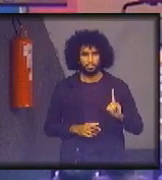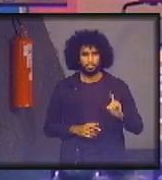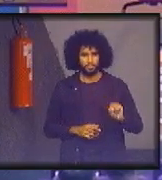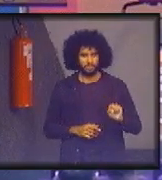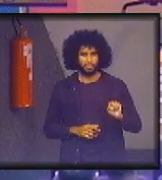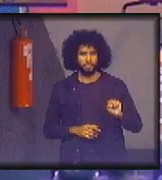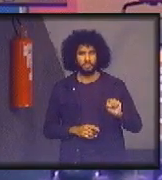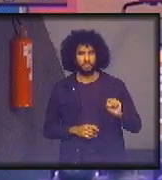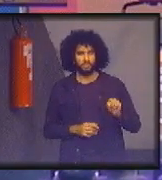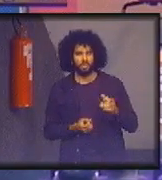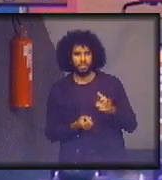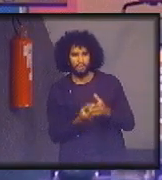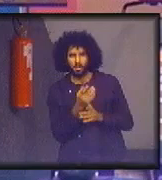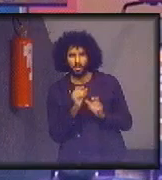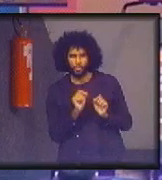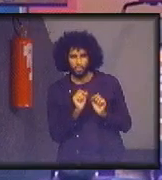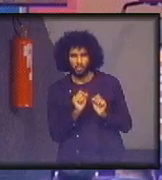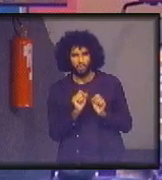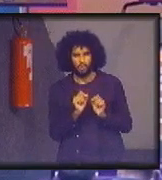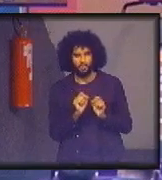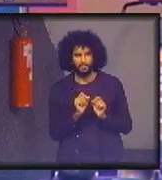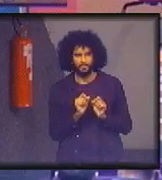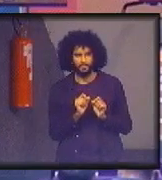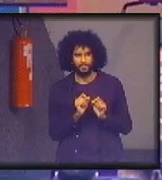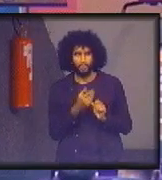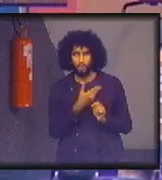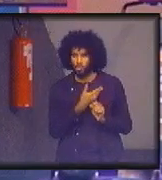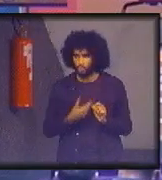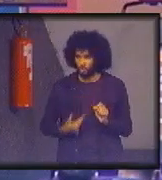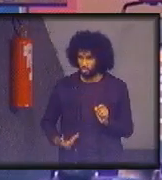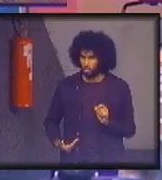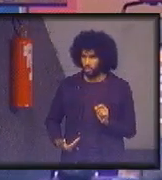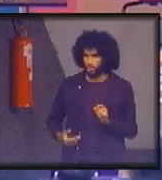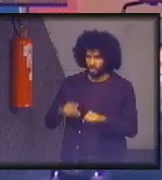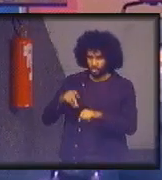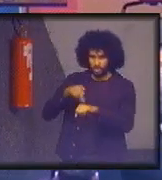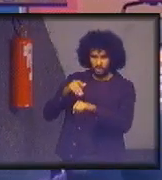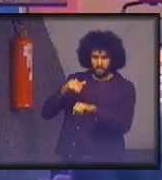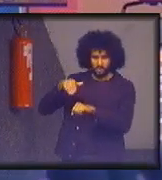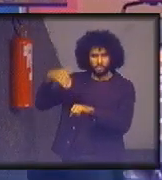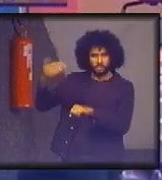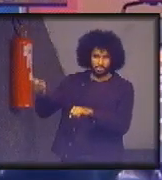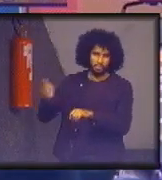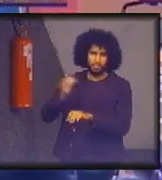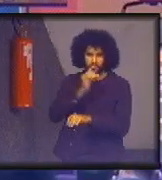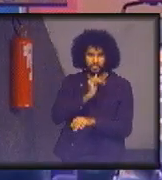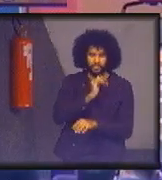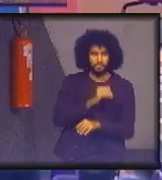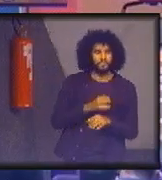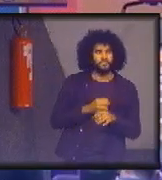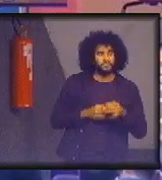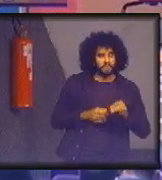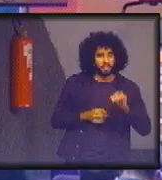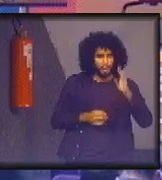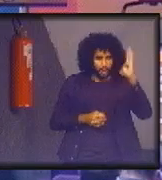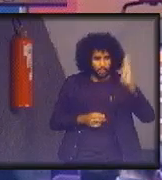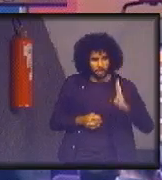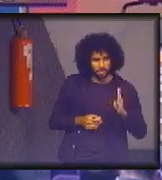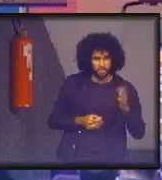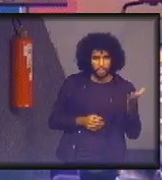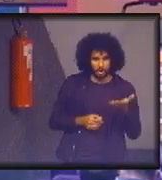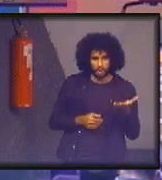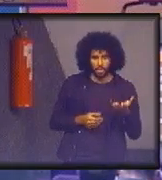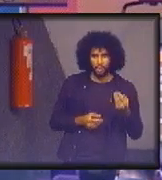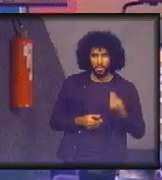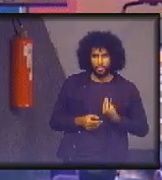que você cria um constrangimento para os governos internacionais. Quer dizer, se o Brasil, por exemplo, estamos vivendo um